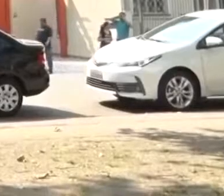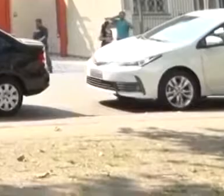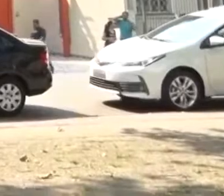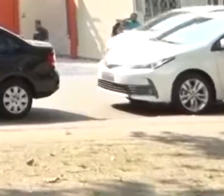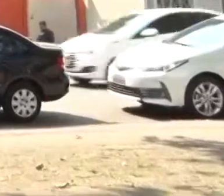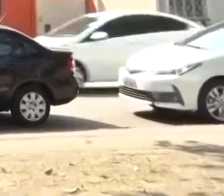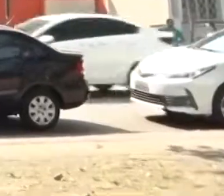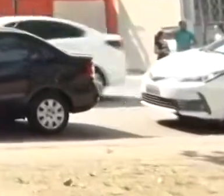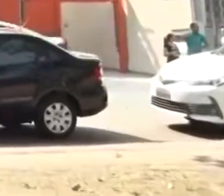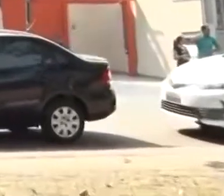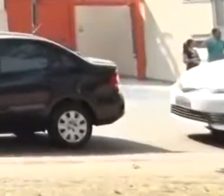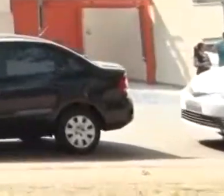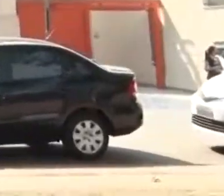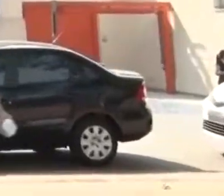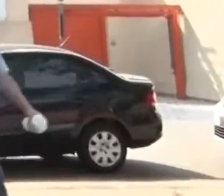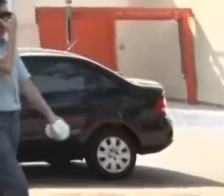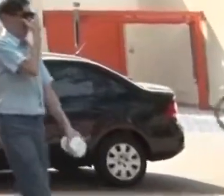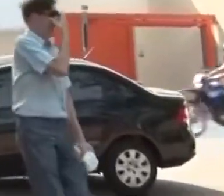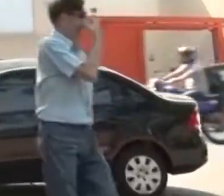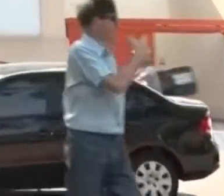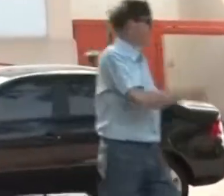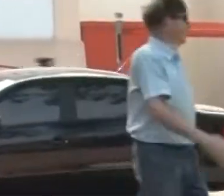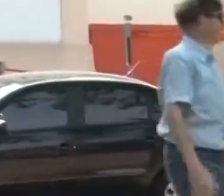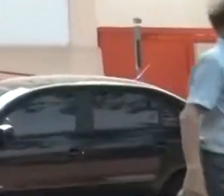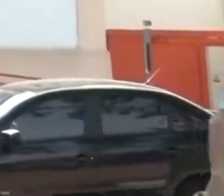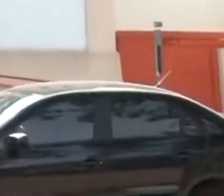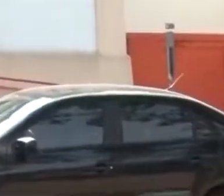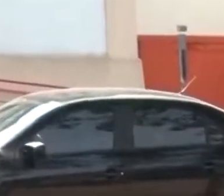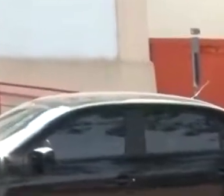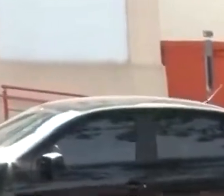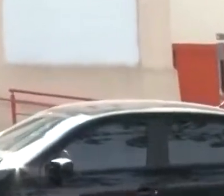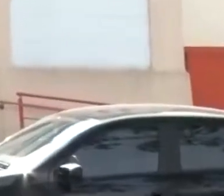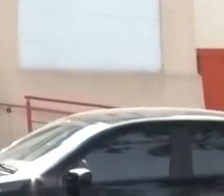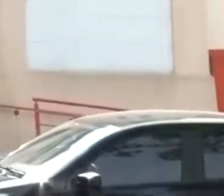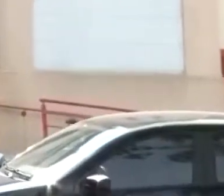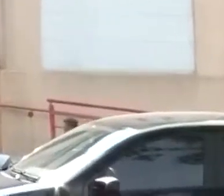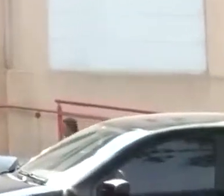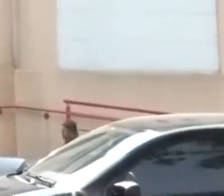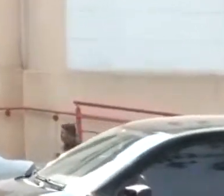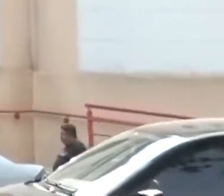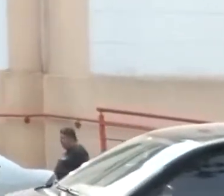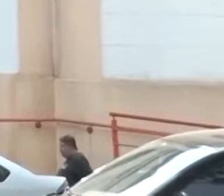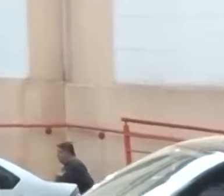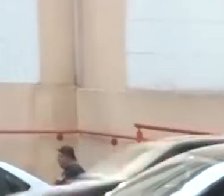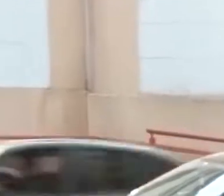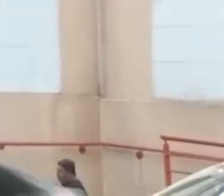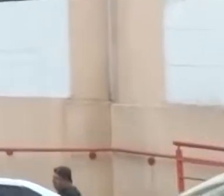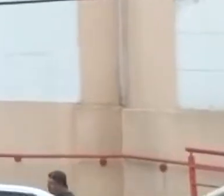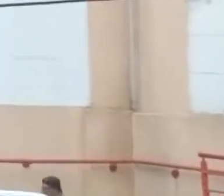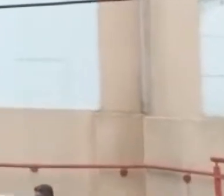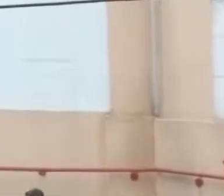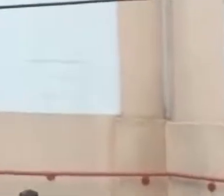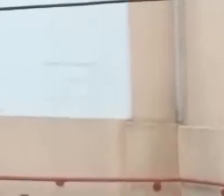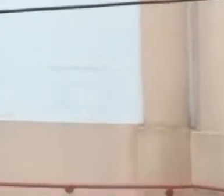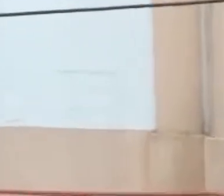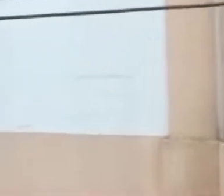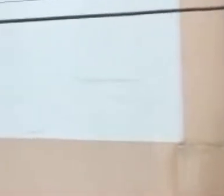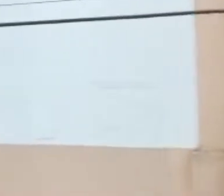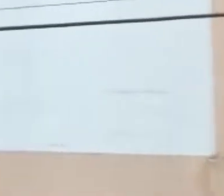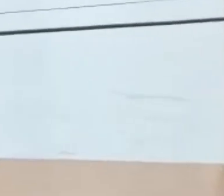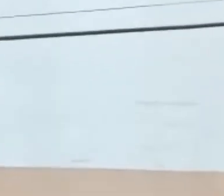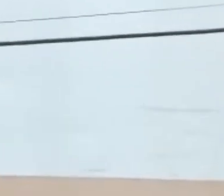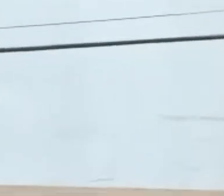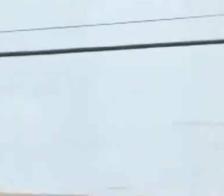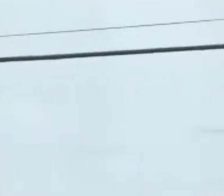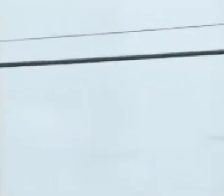com sua pedra fundamental colocada em meados de 1890. Já a inauguração aconteceu entre